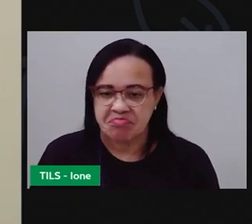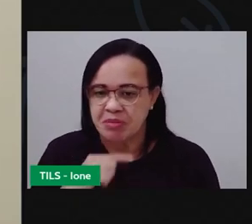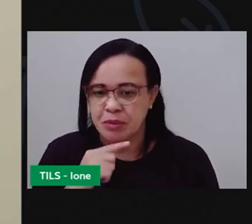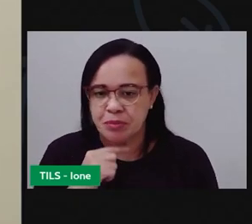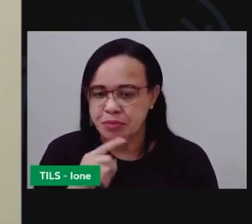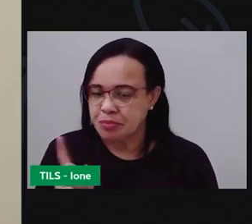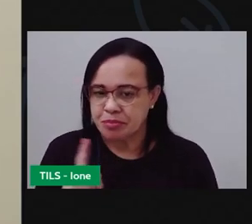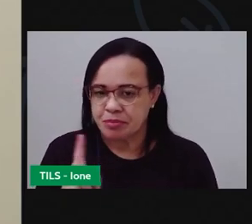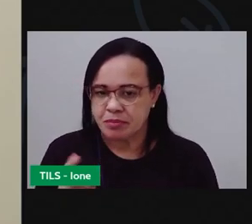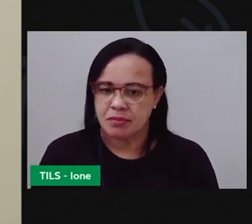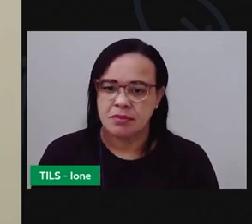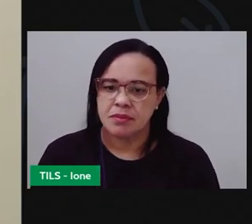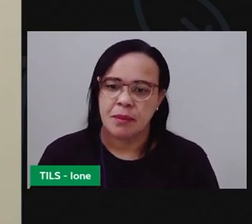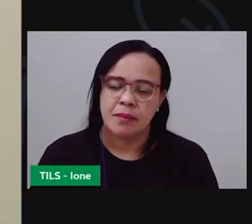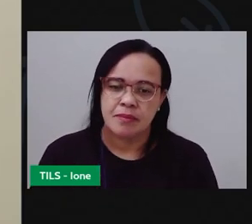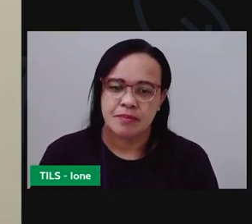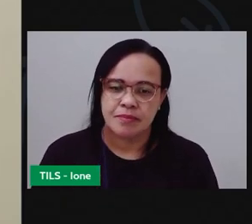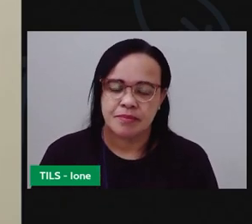tá?